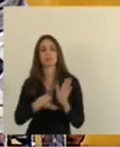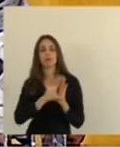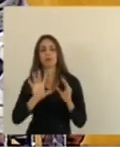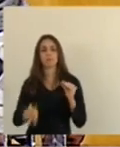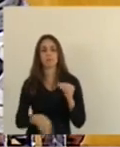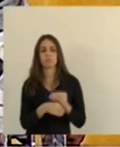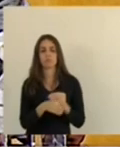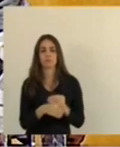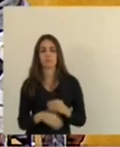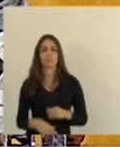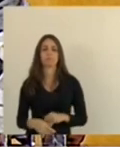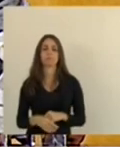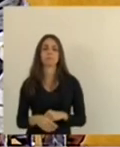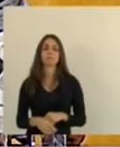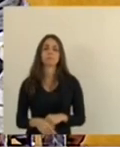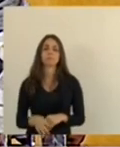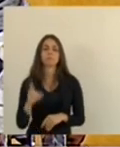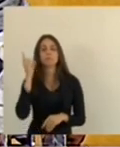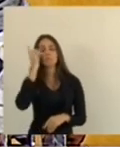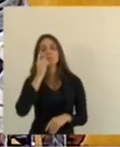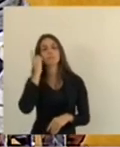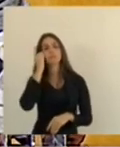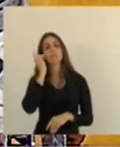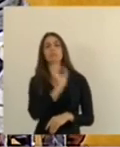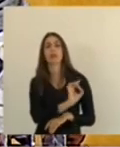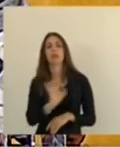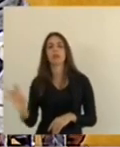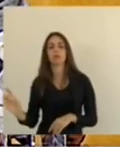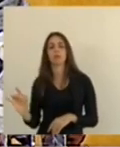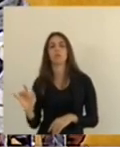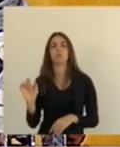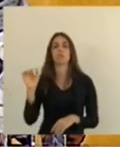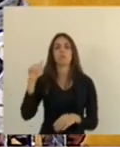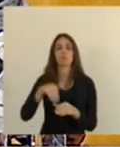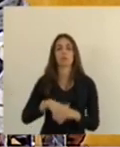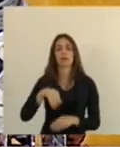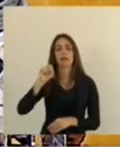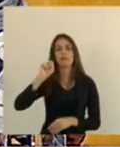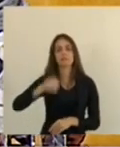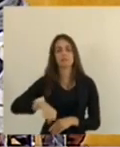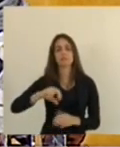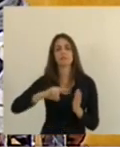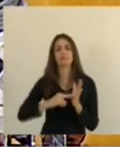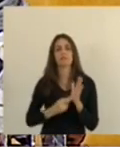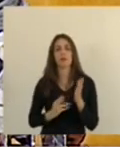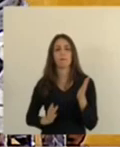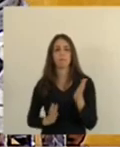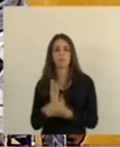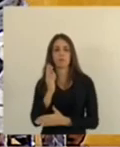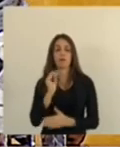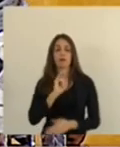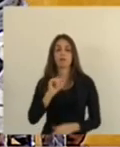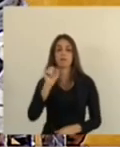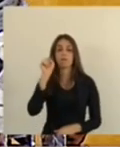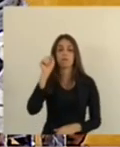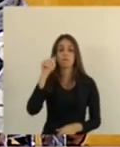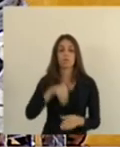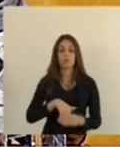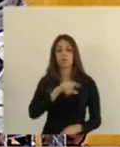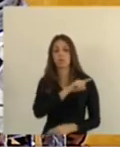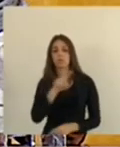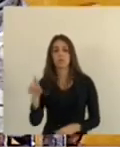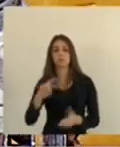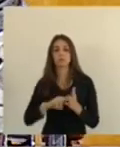complementar os deputados e deputadas que votarem sim aprovam a matéria e que votarem não rejeitam